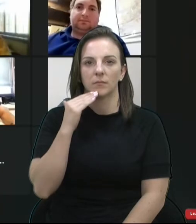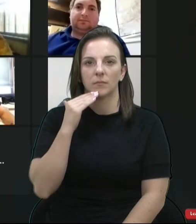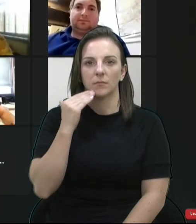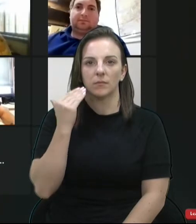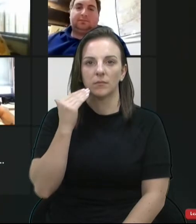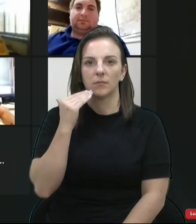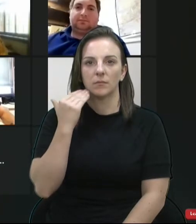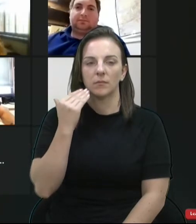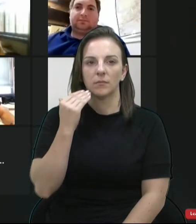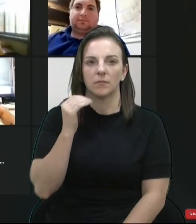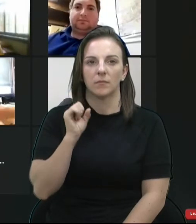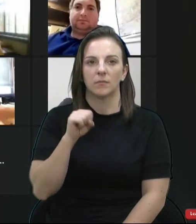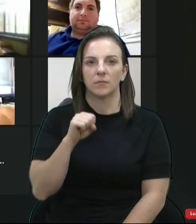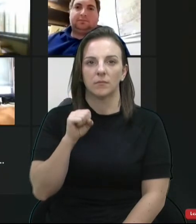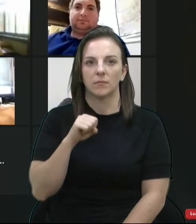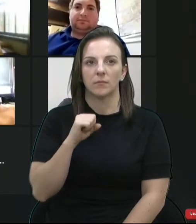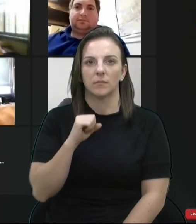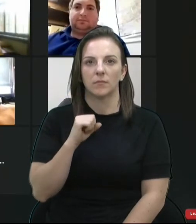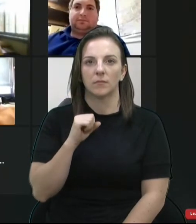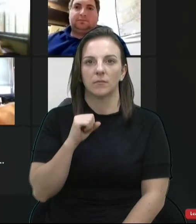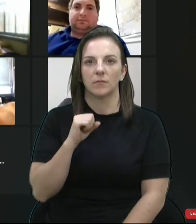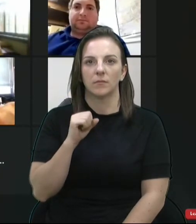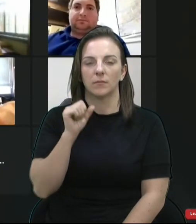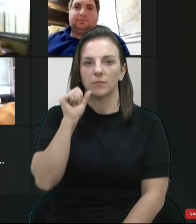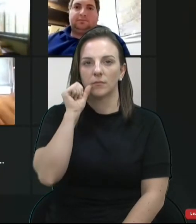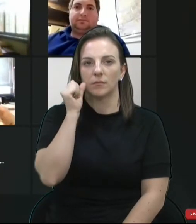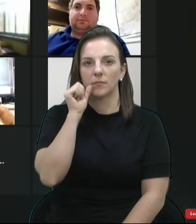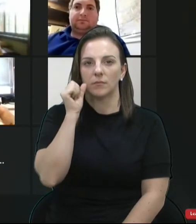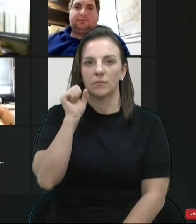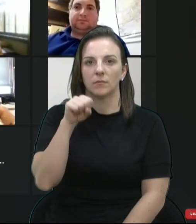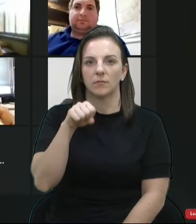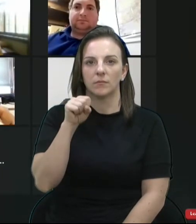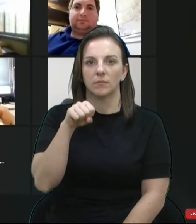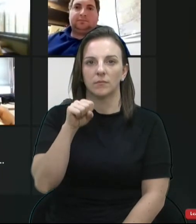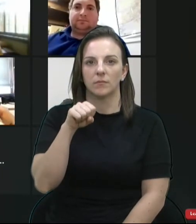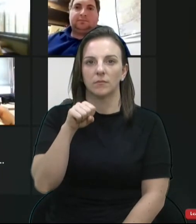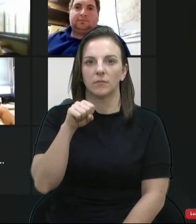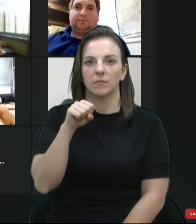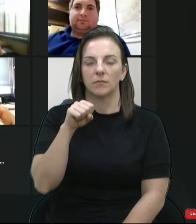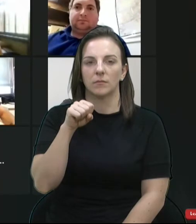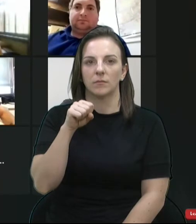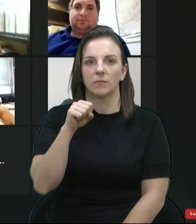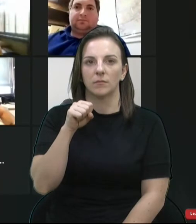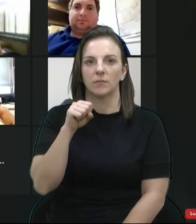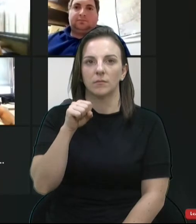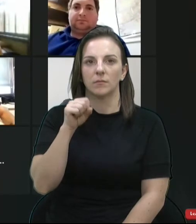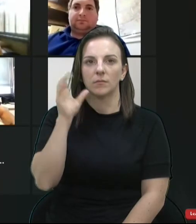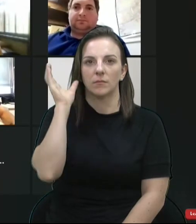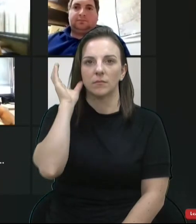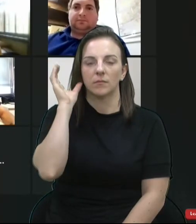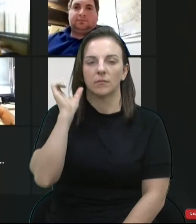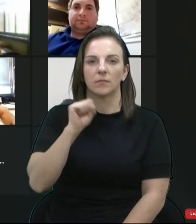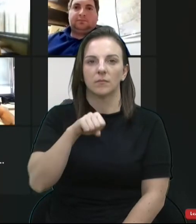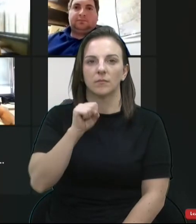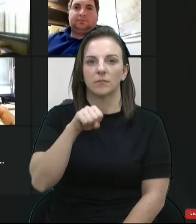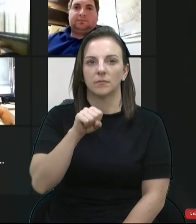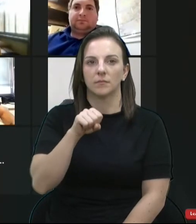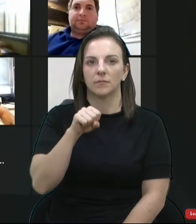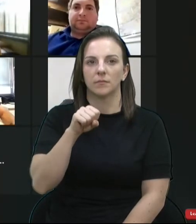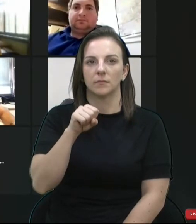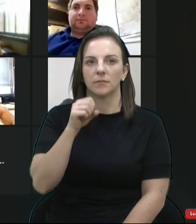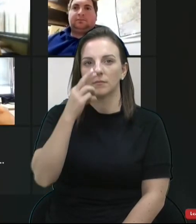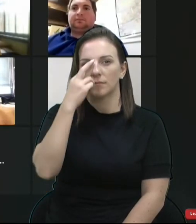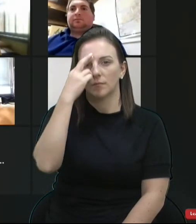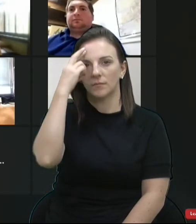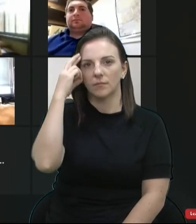Vereador Marcão. Sim, vereador Cadori, voto sim, vereador Rafael,